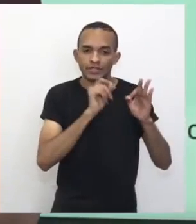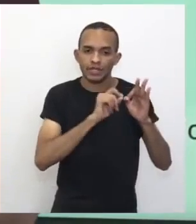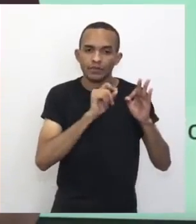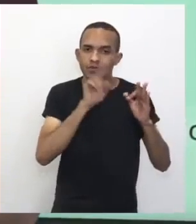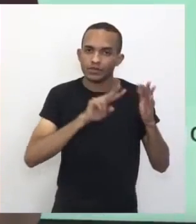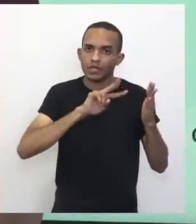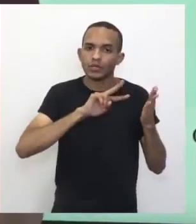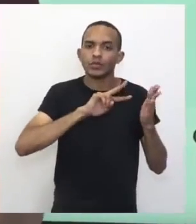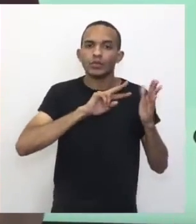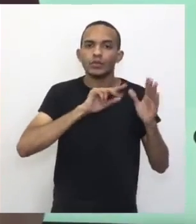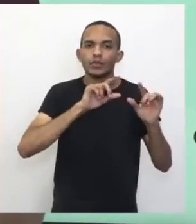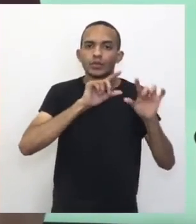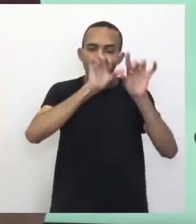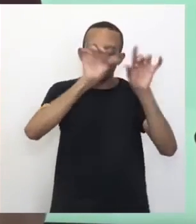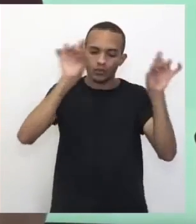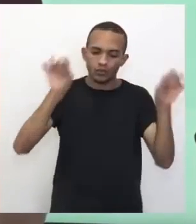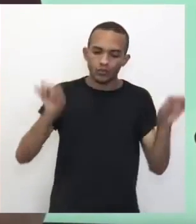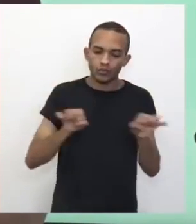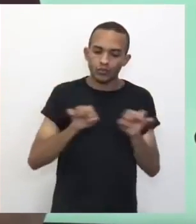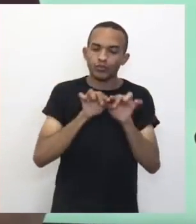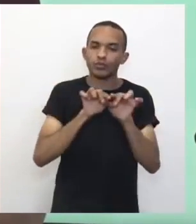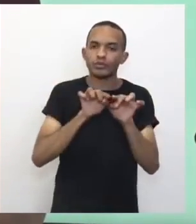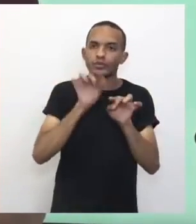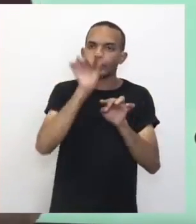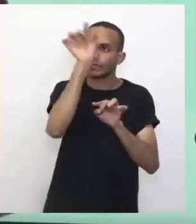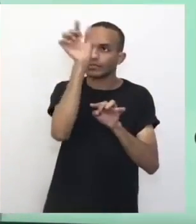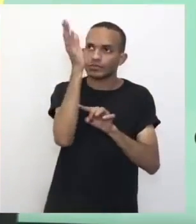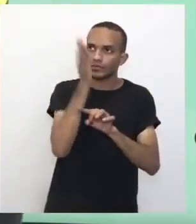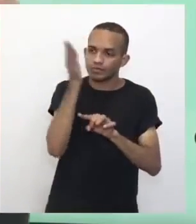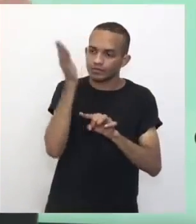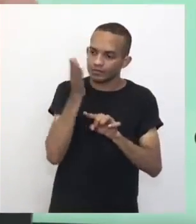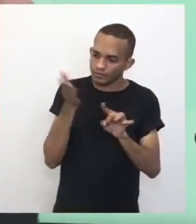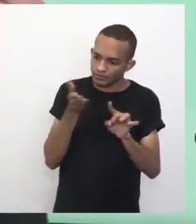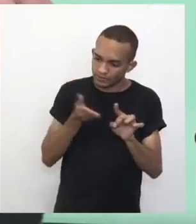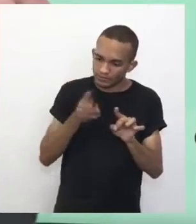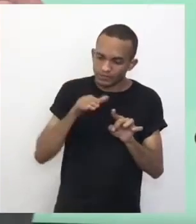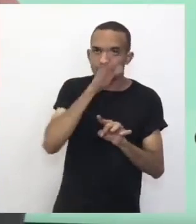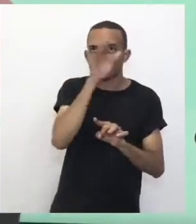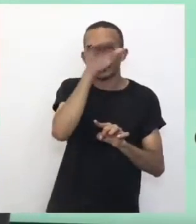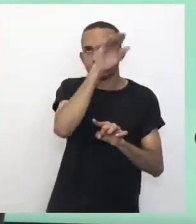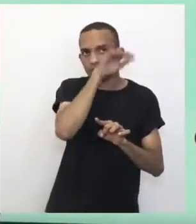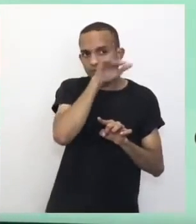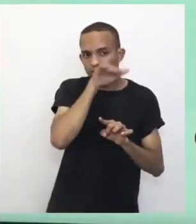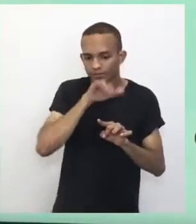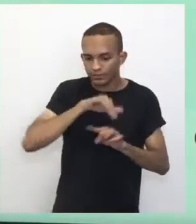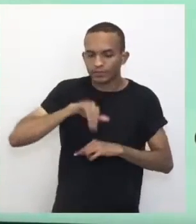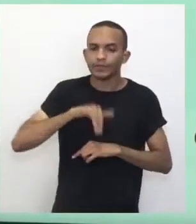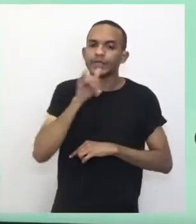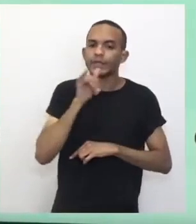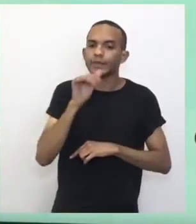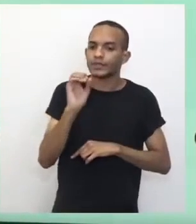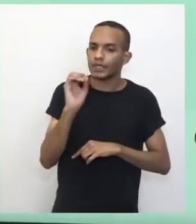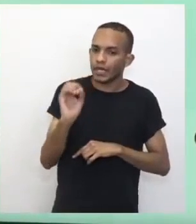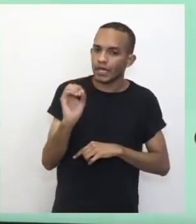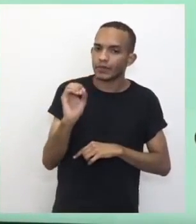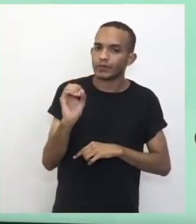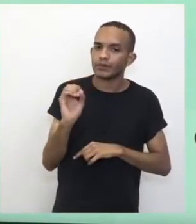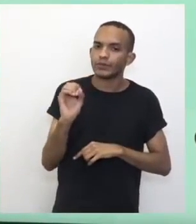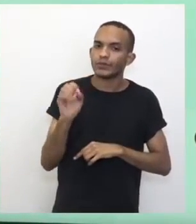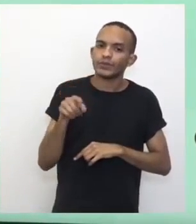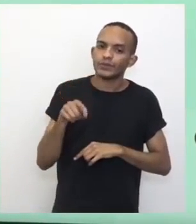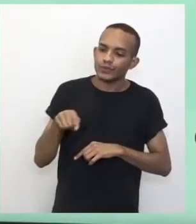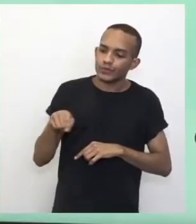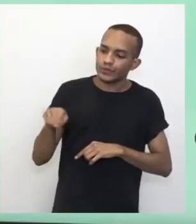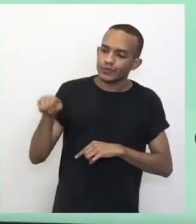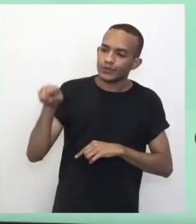Nós tínhamos todos os ângulos. Então, pensa lá. Como se fosse, né? O zero, né? Então, o zero e aí você vai